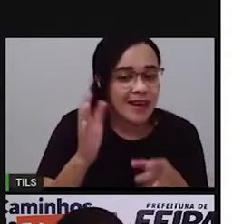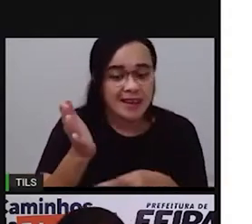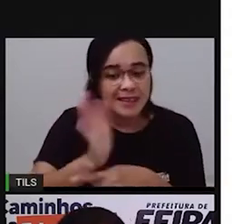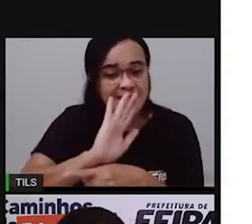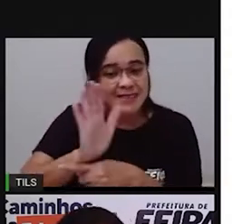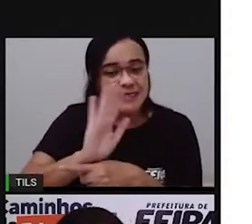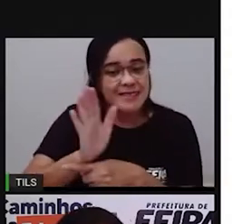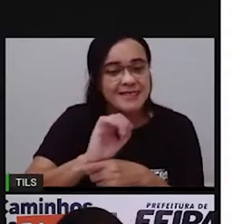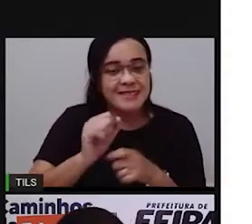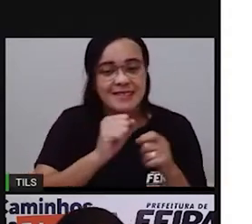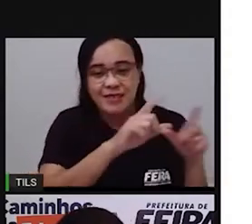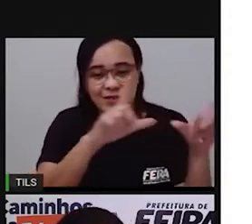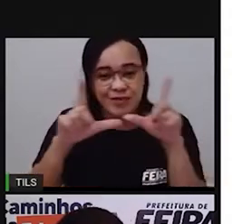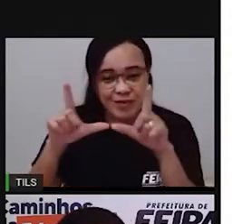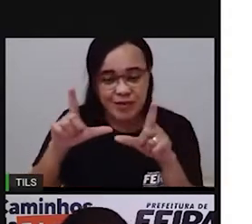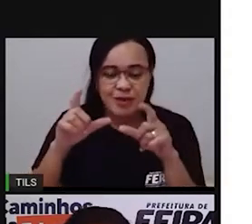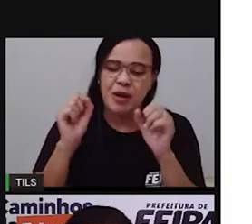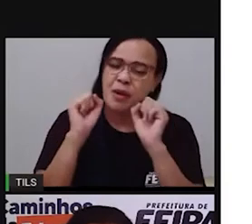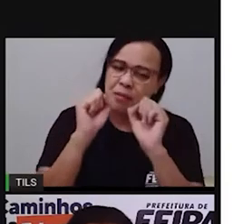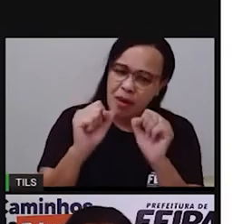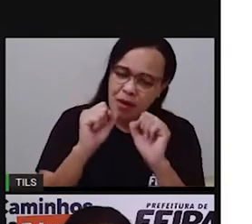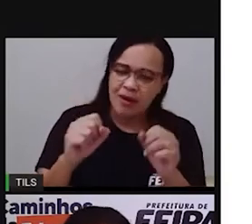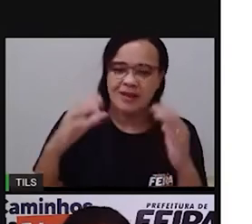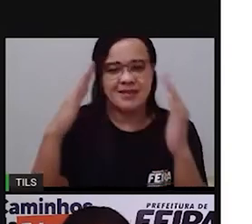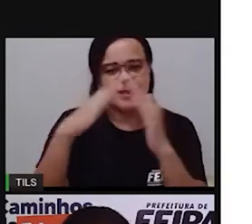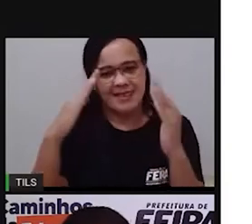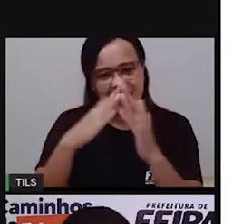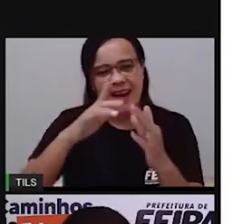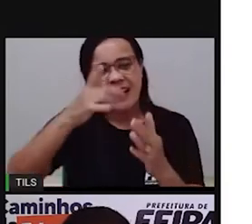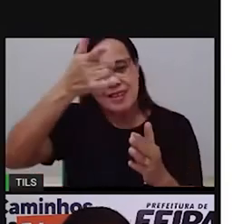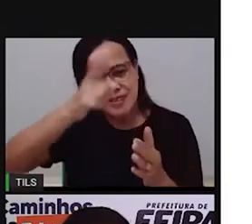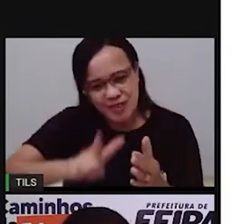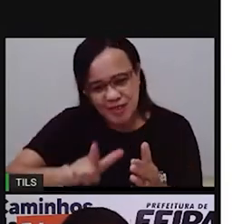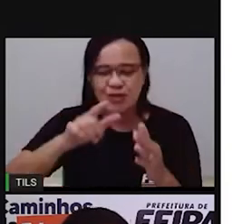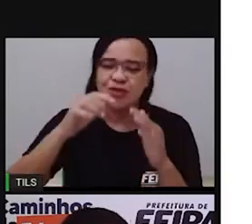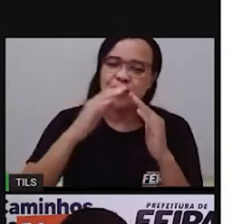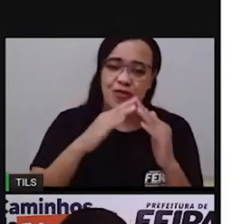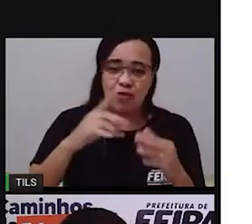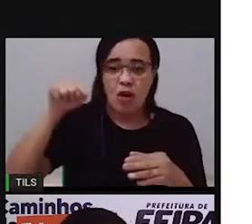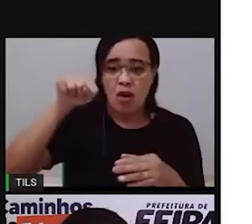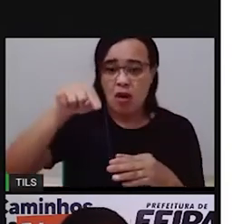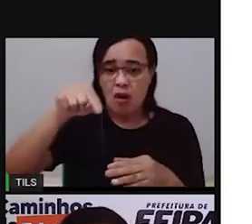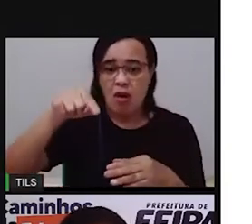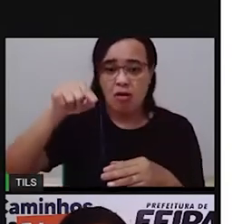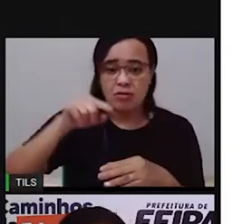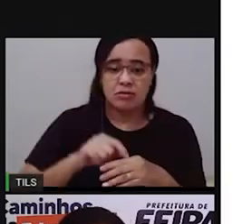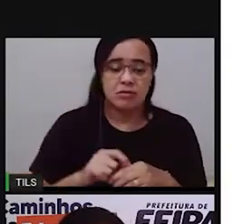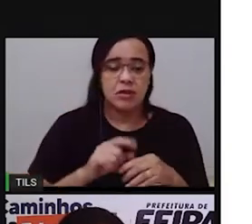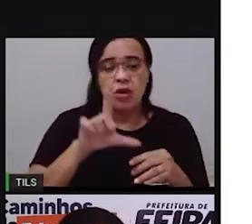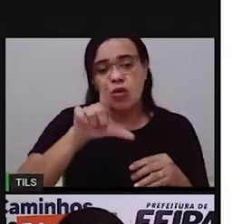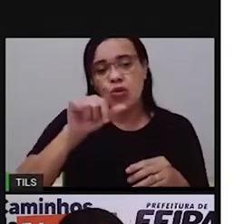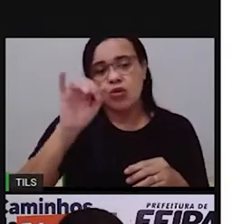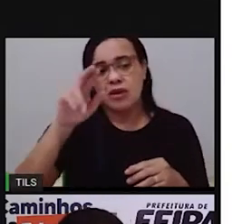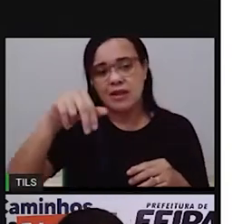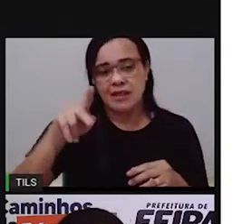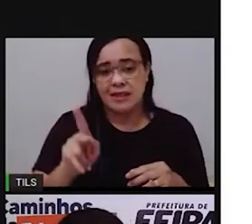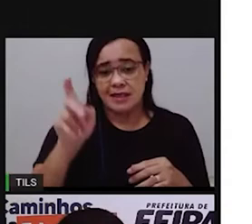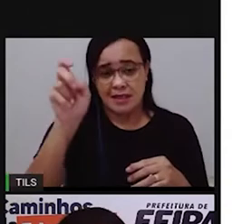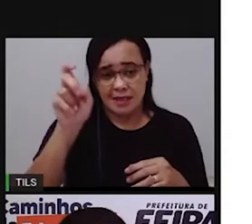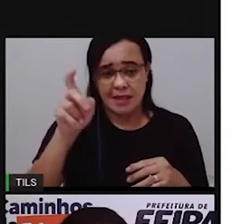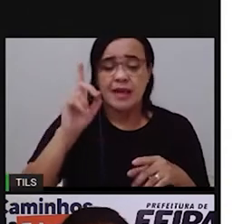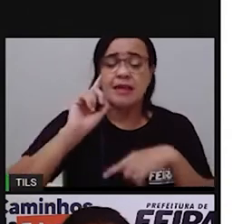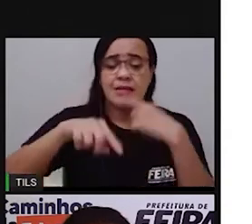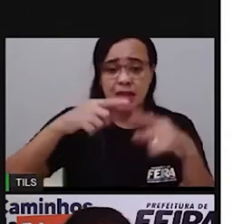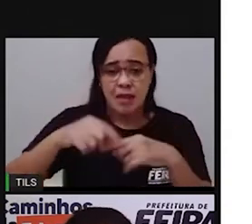a Clarinha. Permite de assistir o vídeo em casa, acesse o link que está aqui na apresentação e aí você pode continuar assistindo o